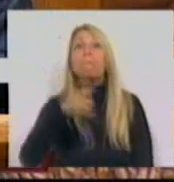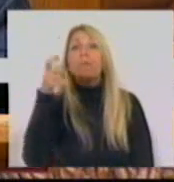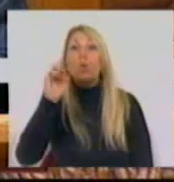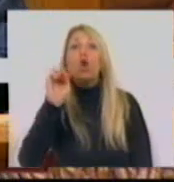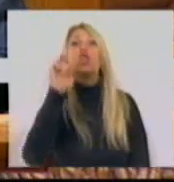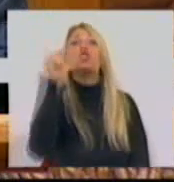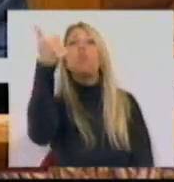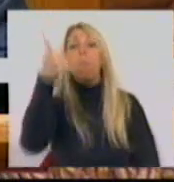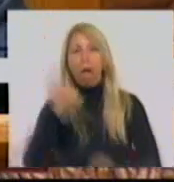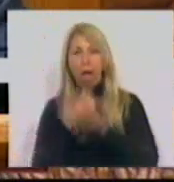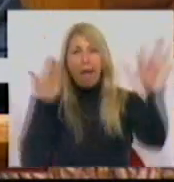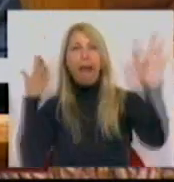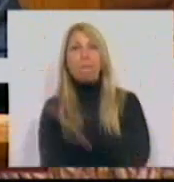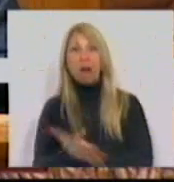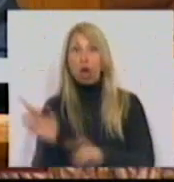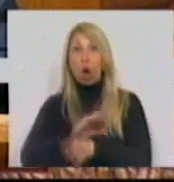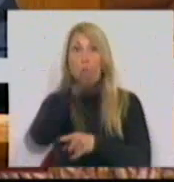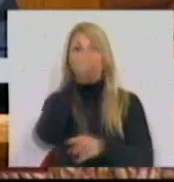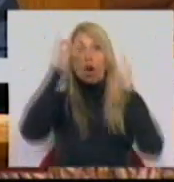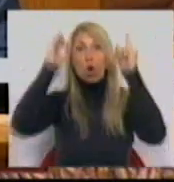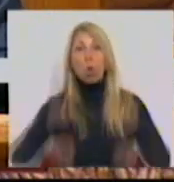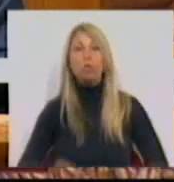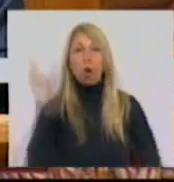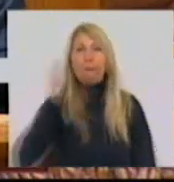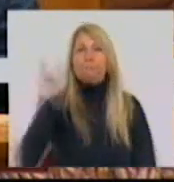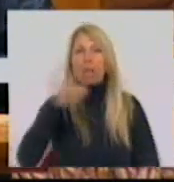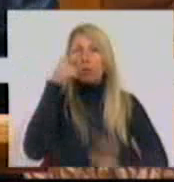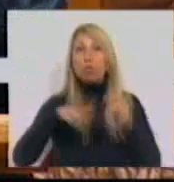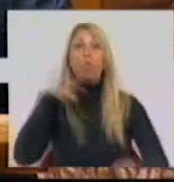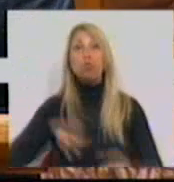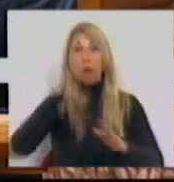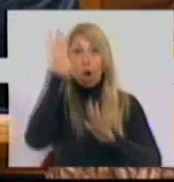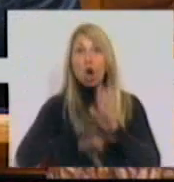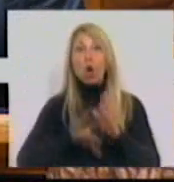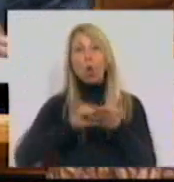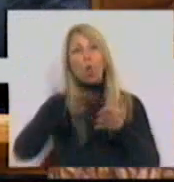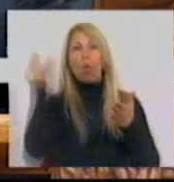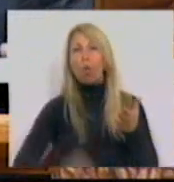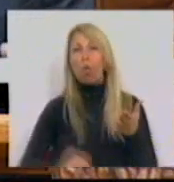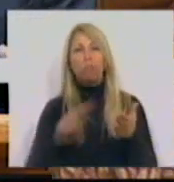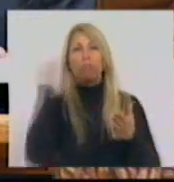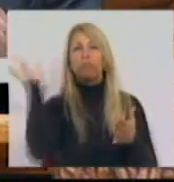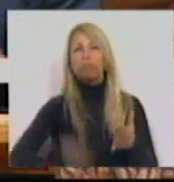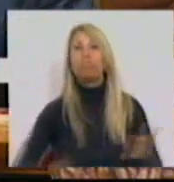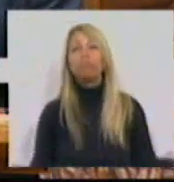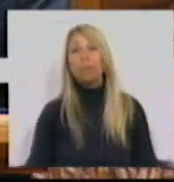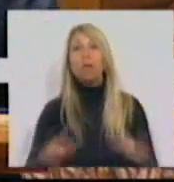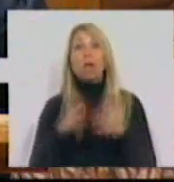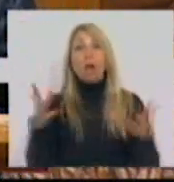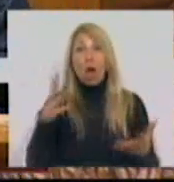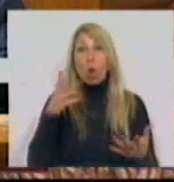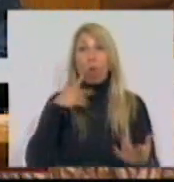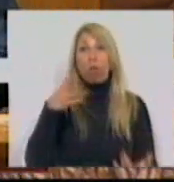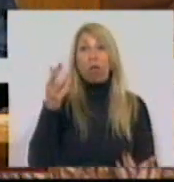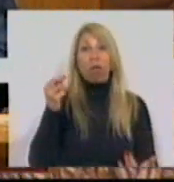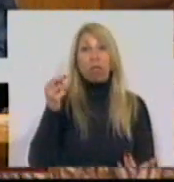desde o início deste mandato e aos milhares de portugueses com contratos precários. Uma economia que recuou 13 anos, que viu desaparecer